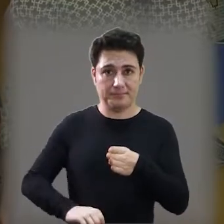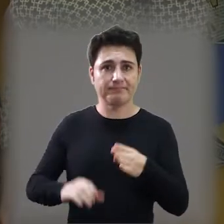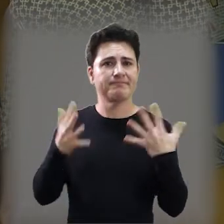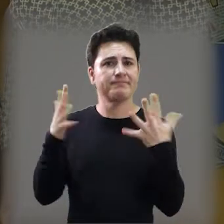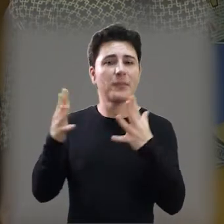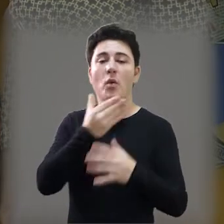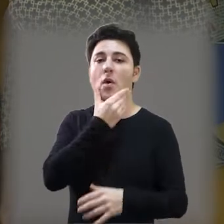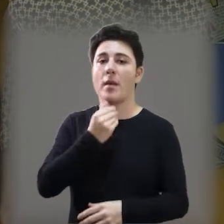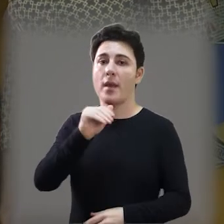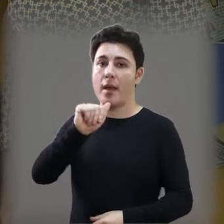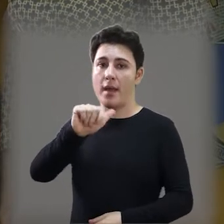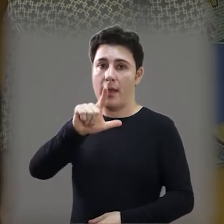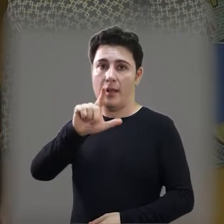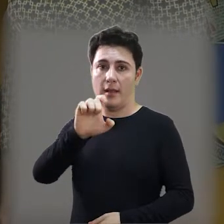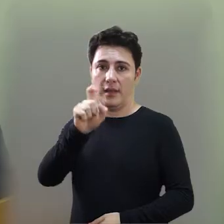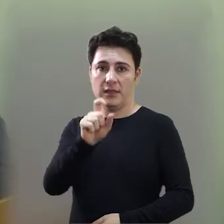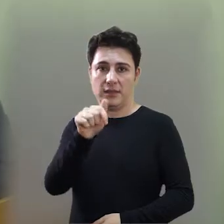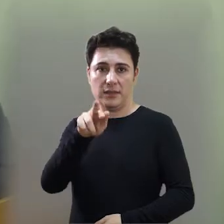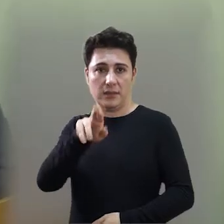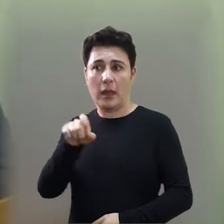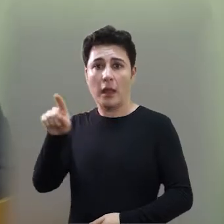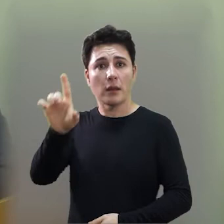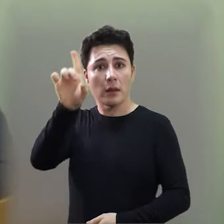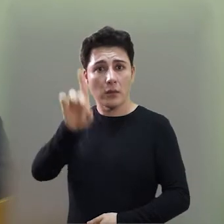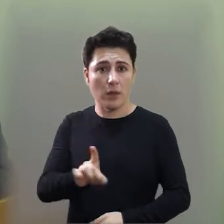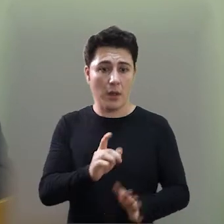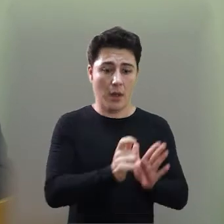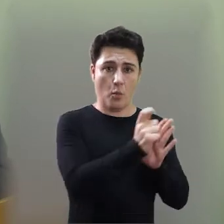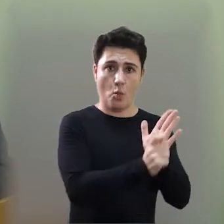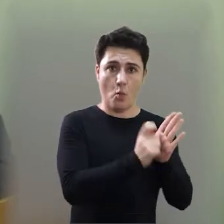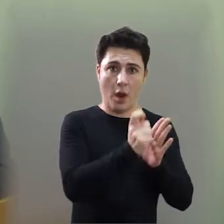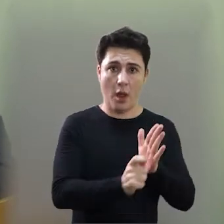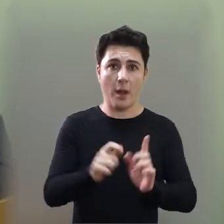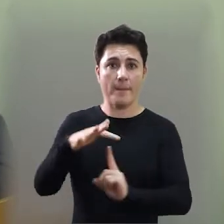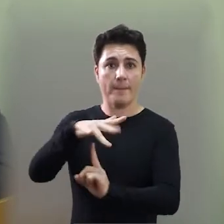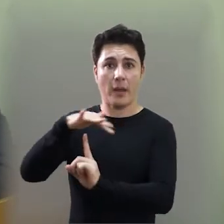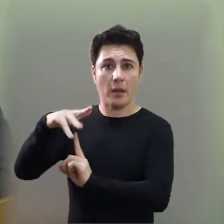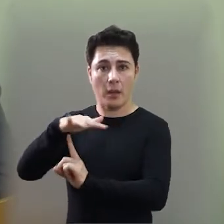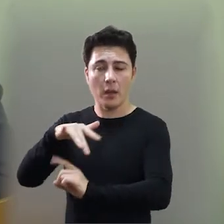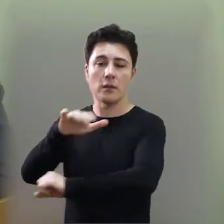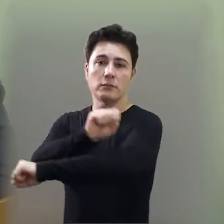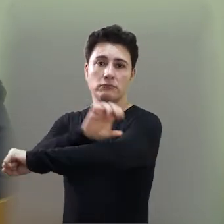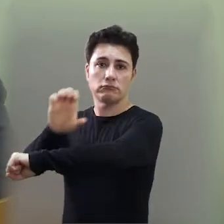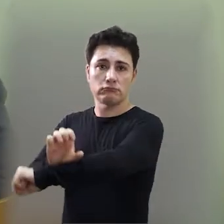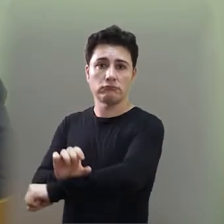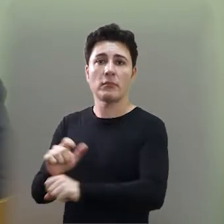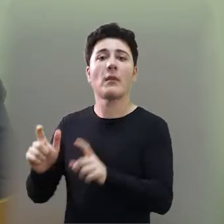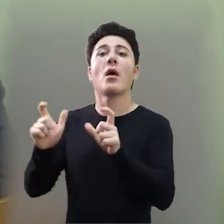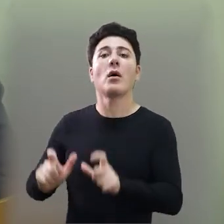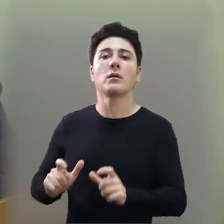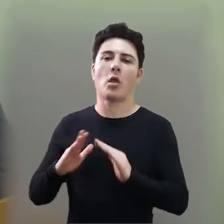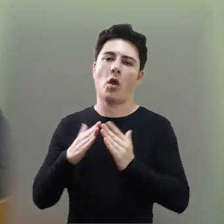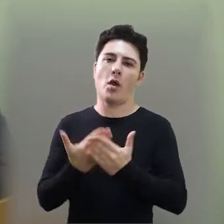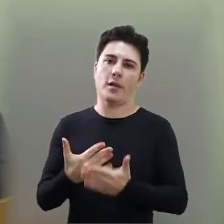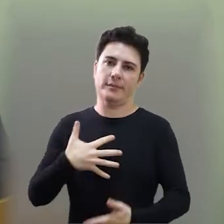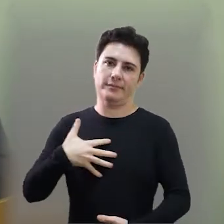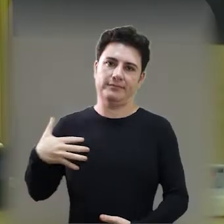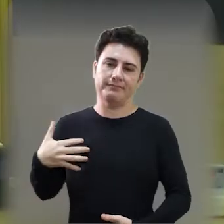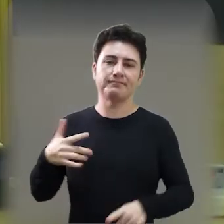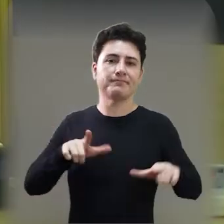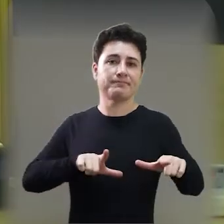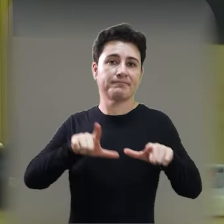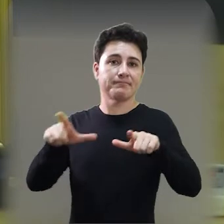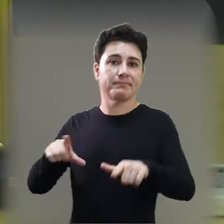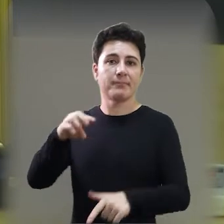homenagear Alexandre Minguim, diretor das unidades de Araraquara, Matão e São Carlos do SESI.